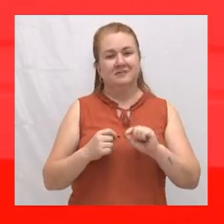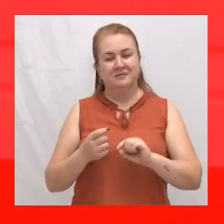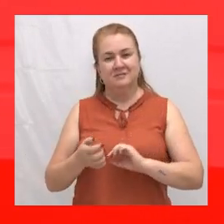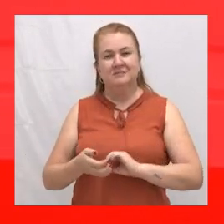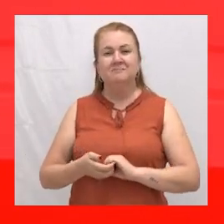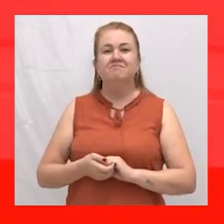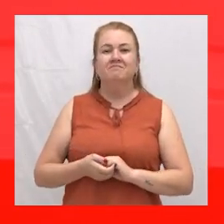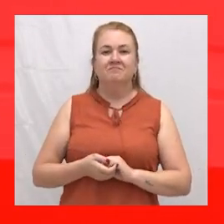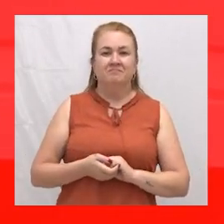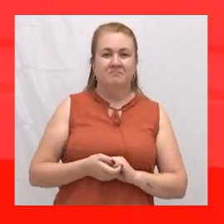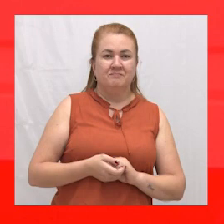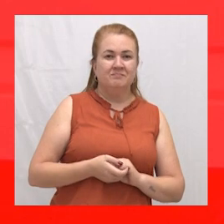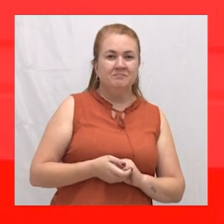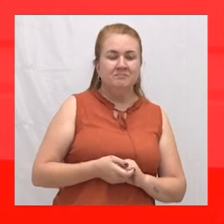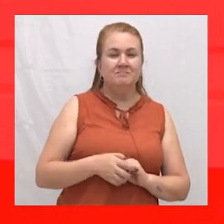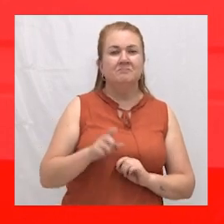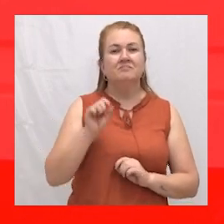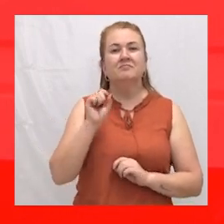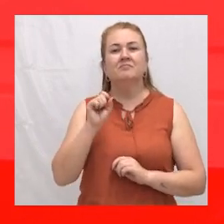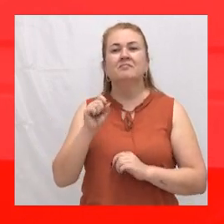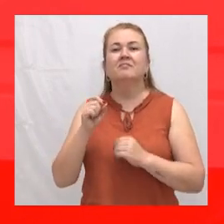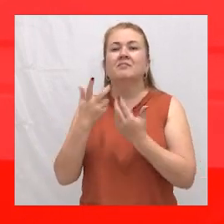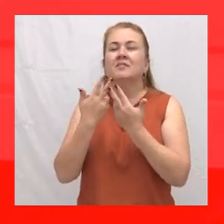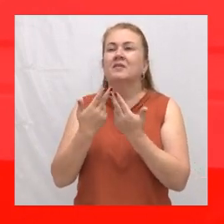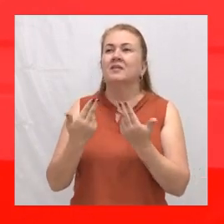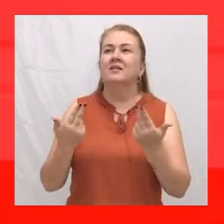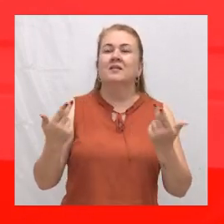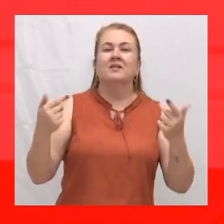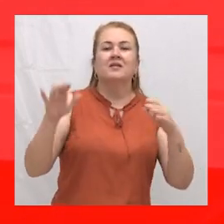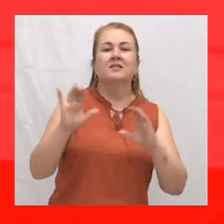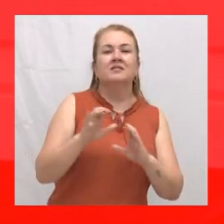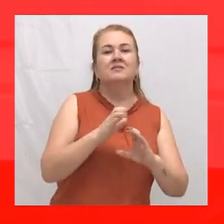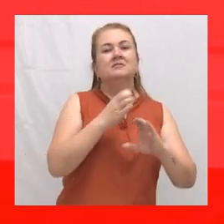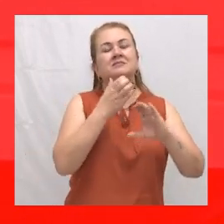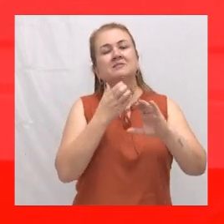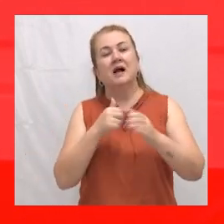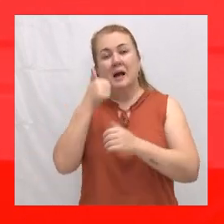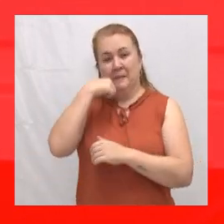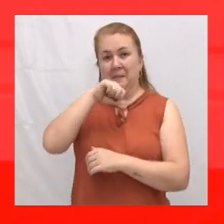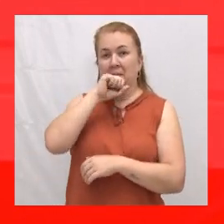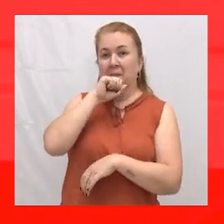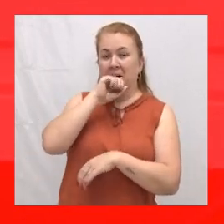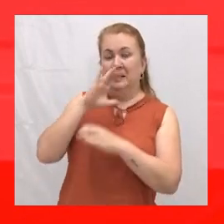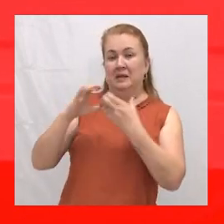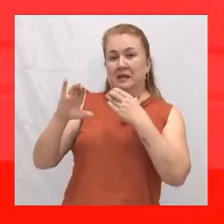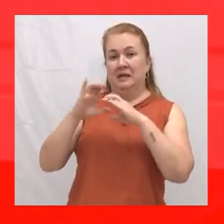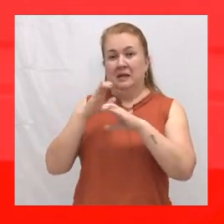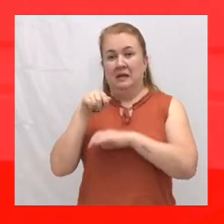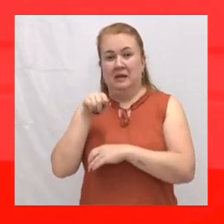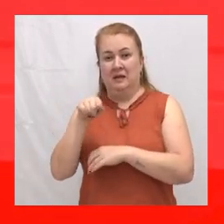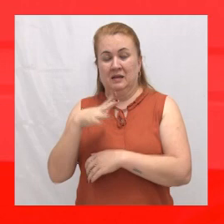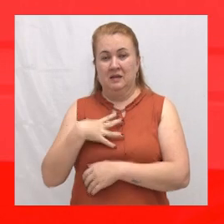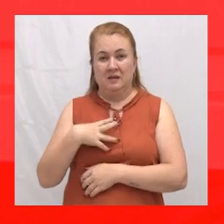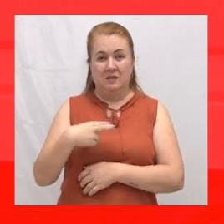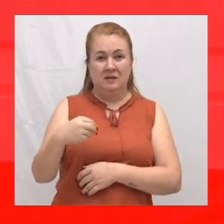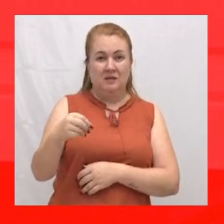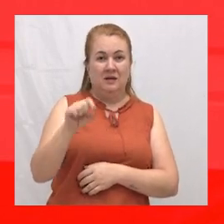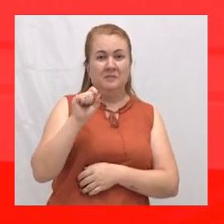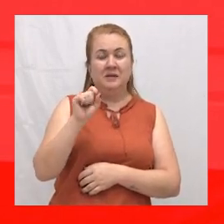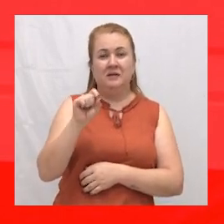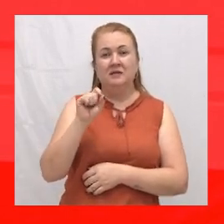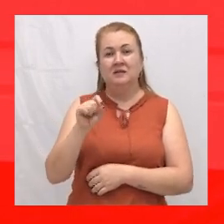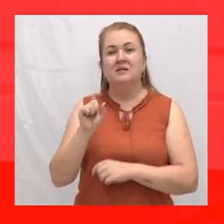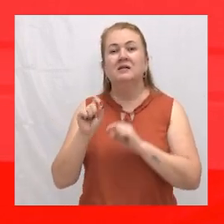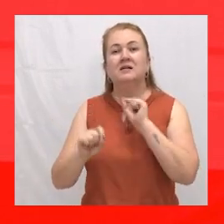Ainda que a figueira não floreça. Que não haja fruta na